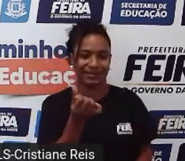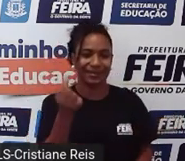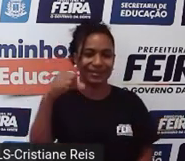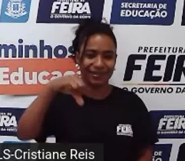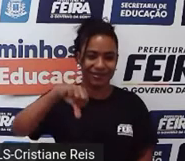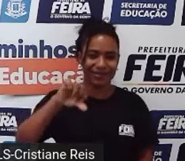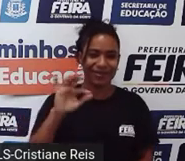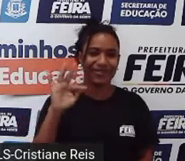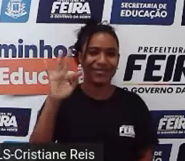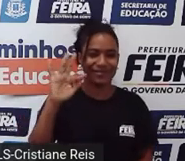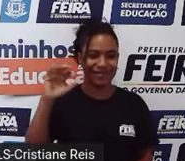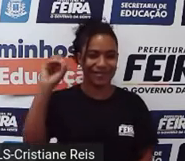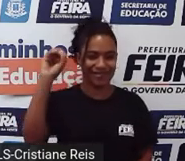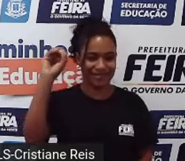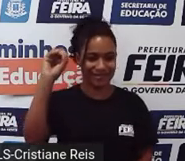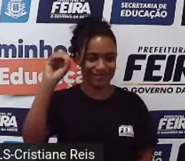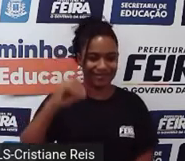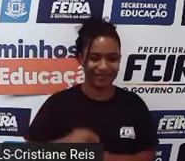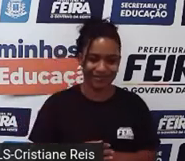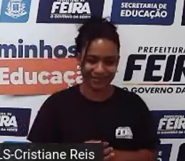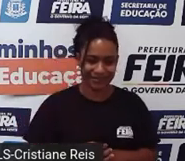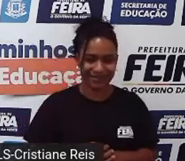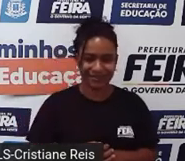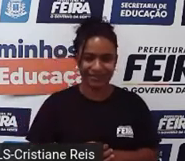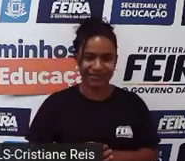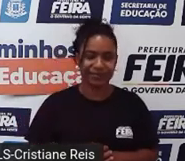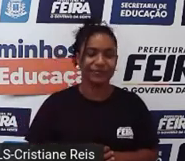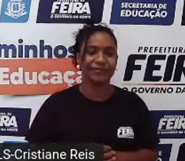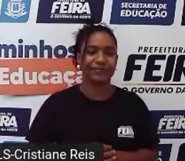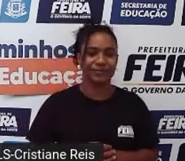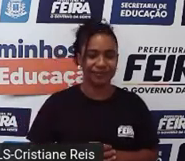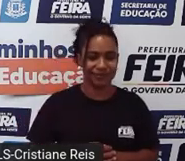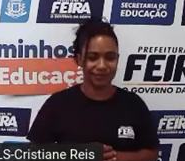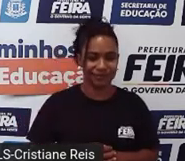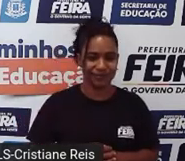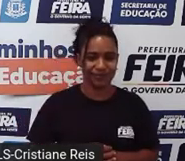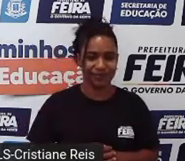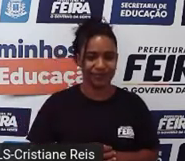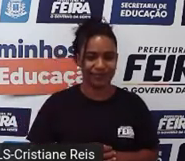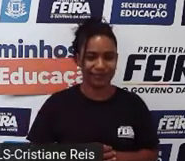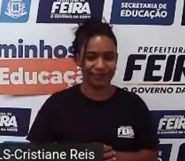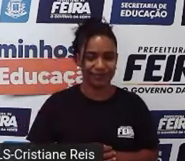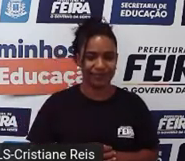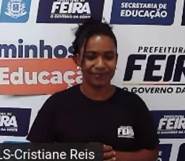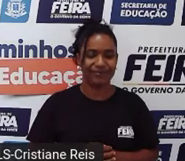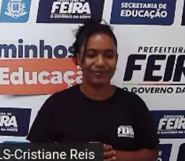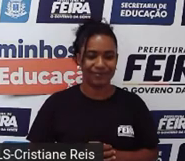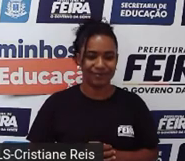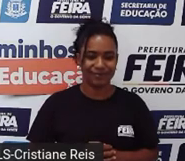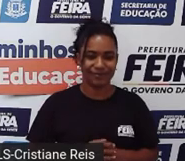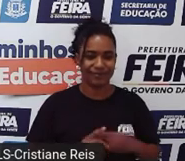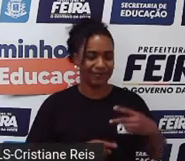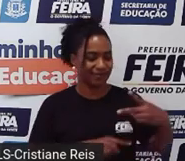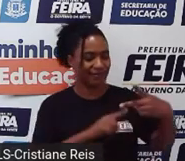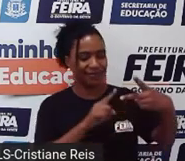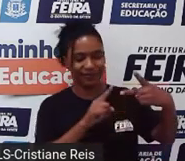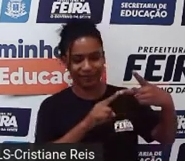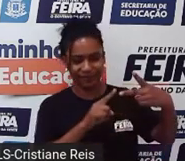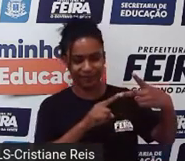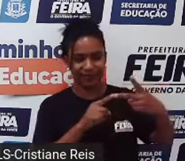Fahrenheit. Wednesday, October 20, 2021.